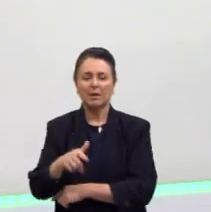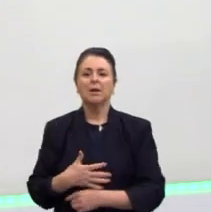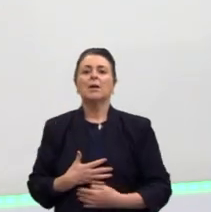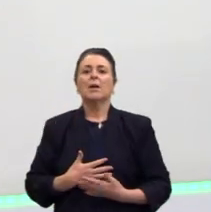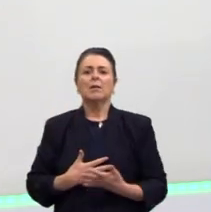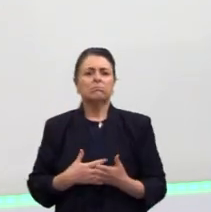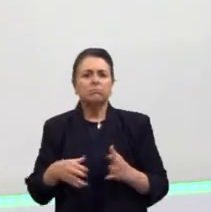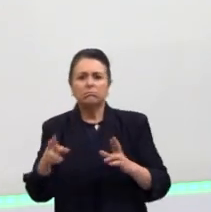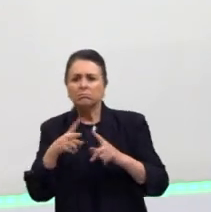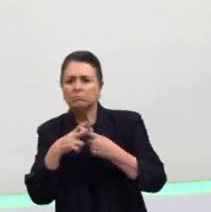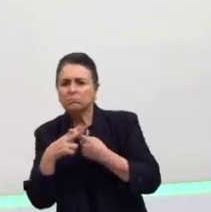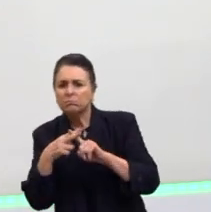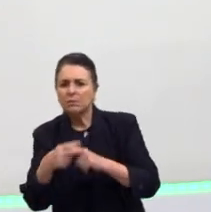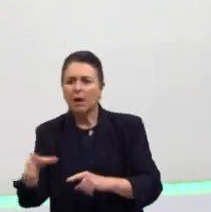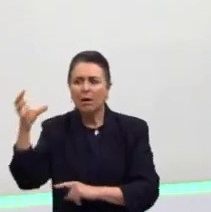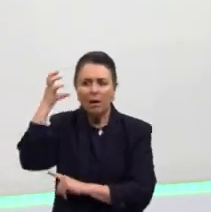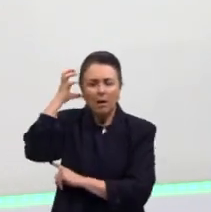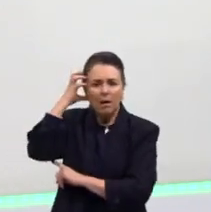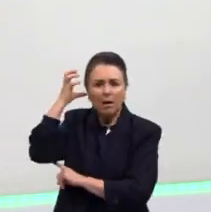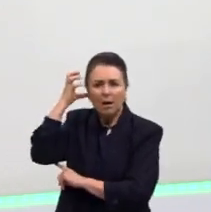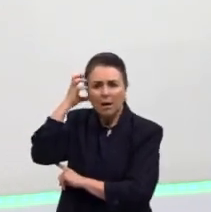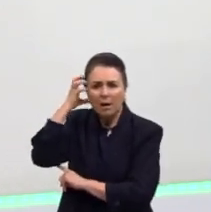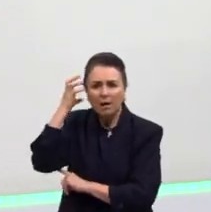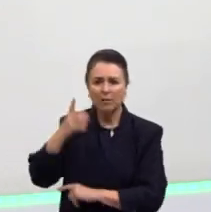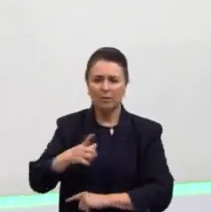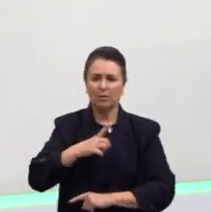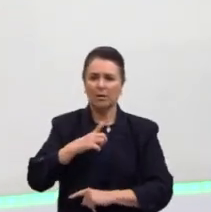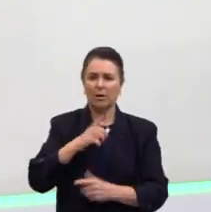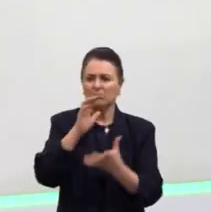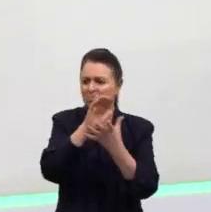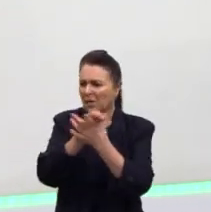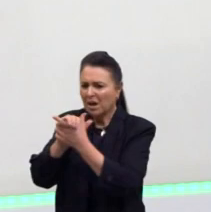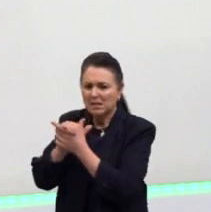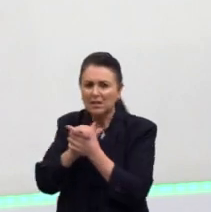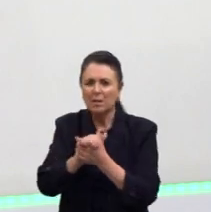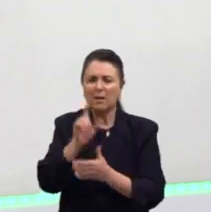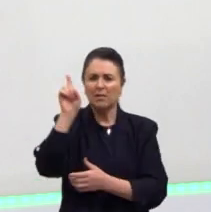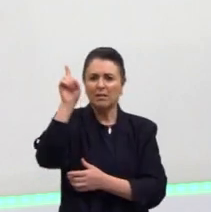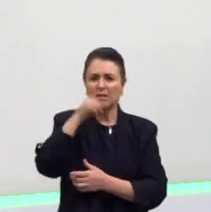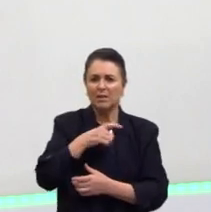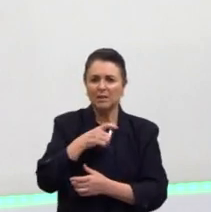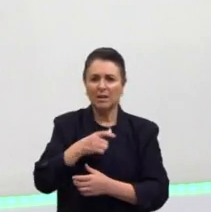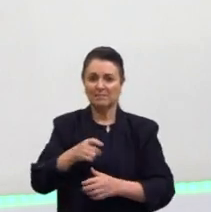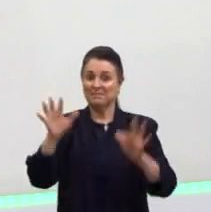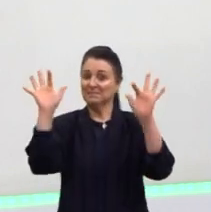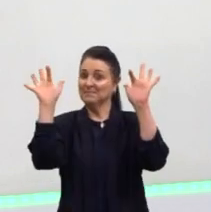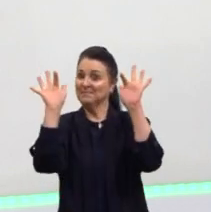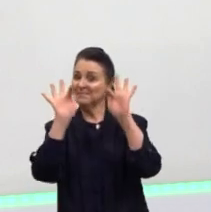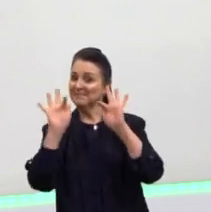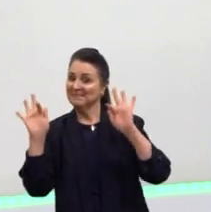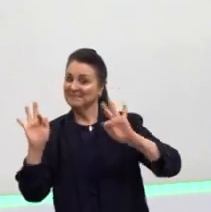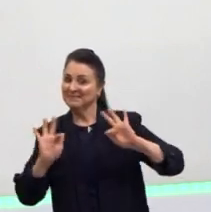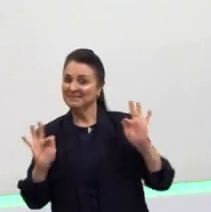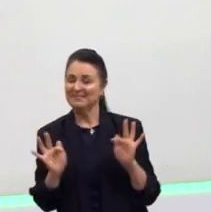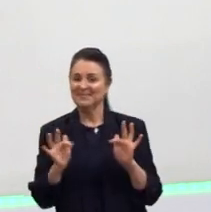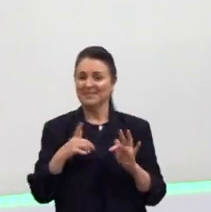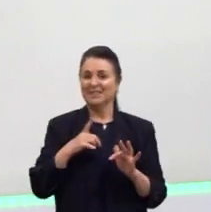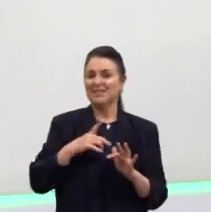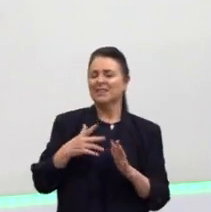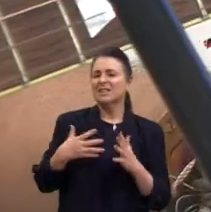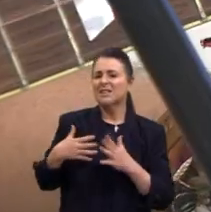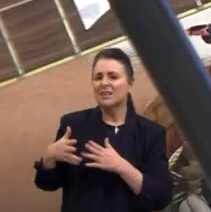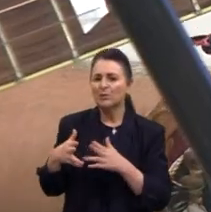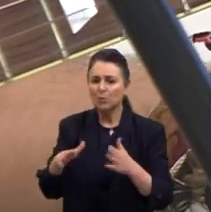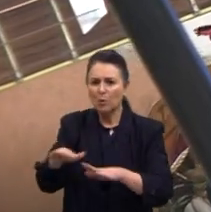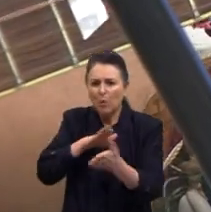Consertar o rádio, e o casamento é, Corre a felicidade, no asfalto